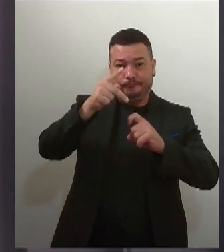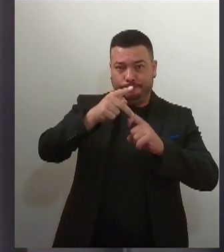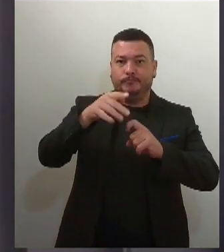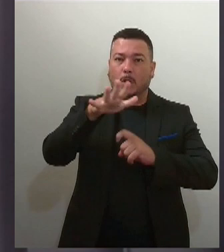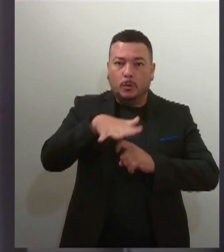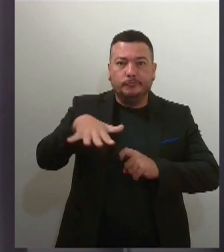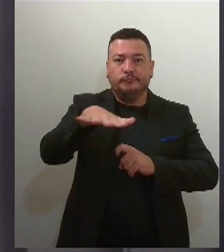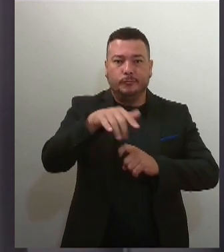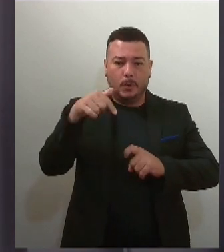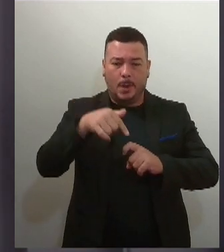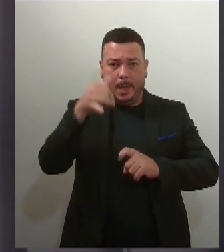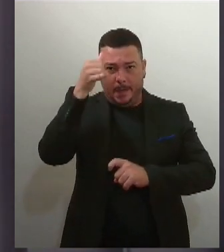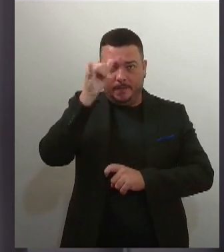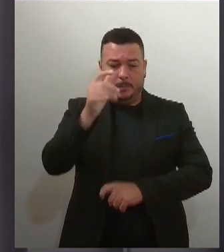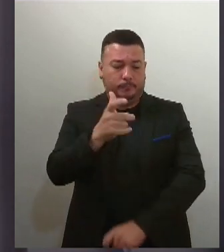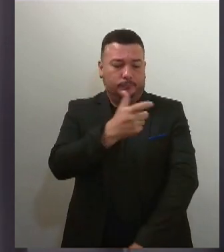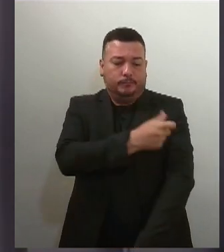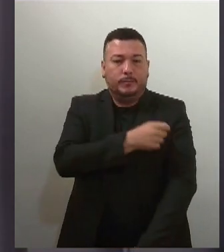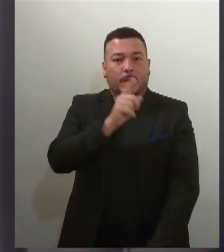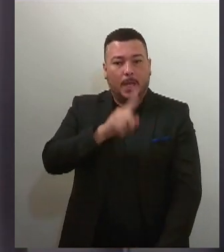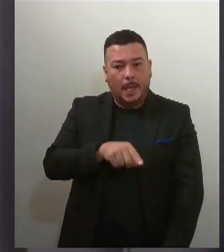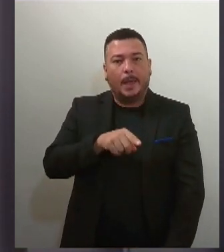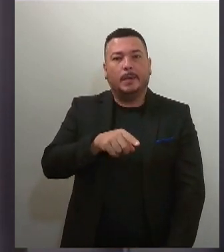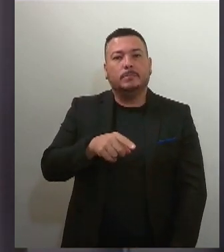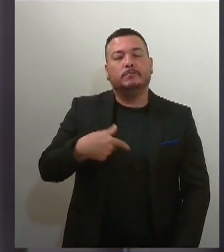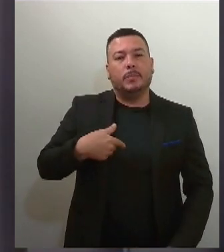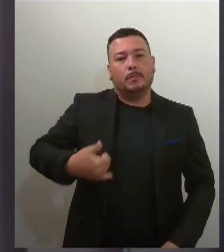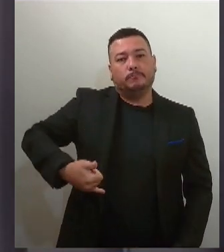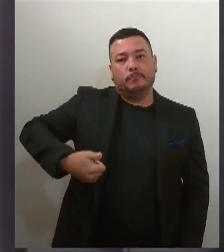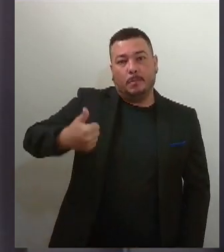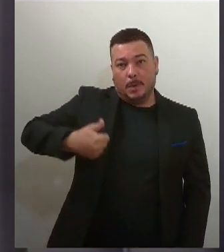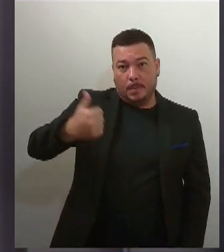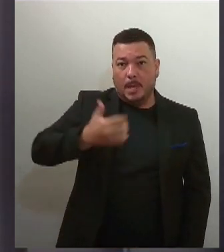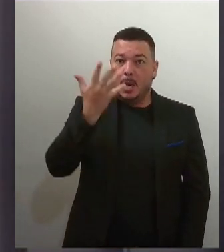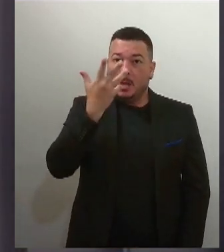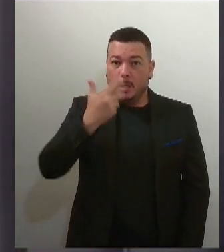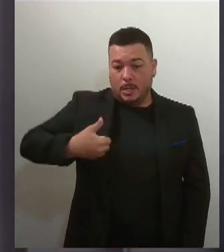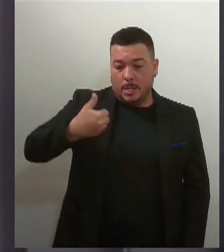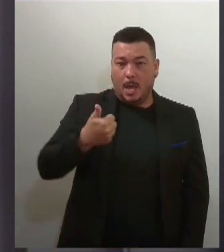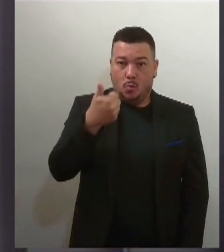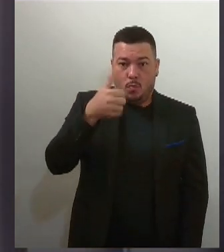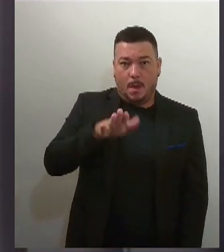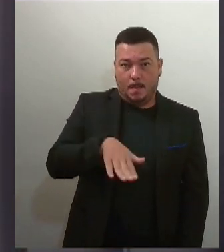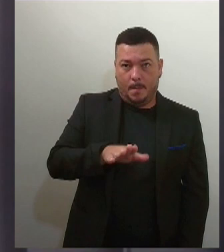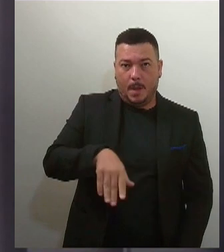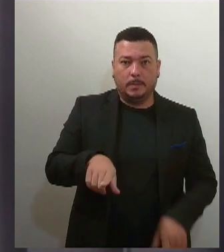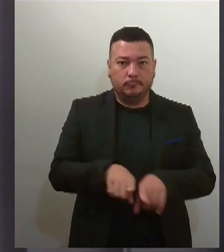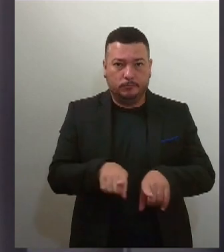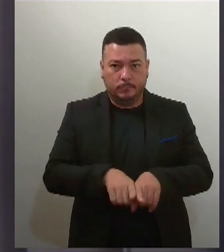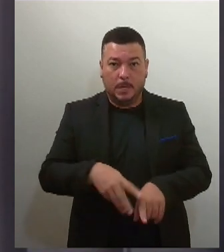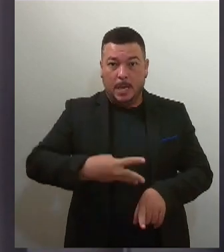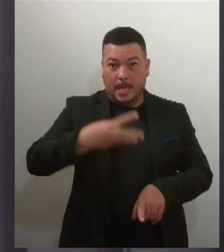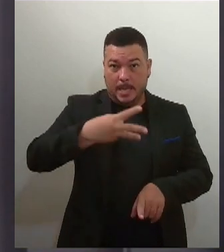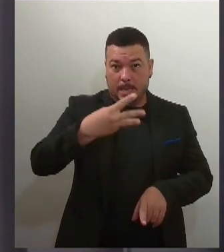é aplicada em esquema primário em crianças menores de um ano de idade, sendo três doses da vacina